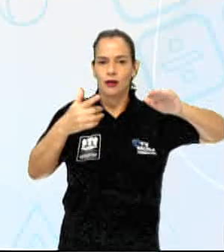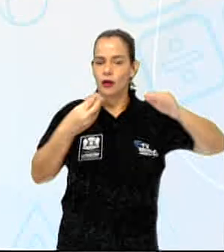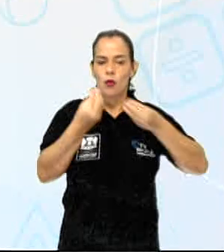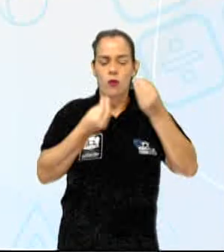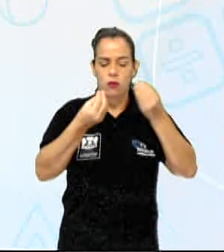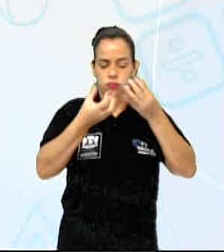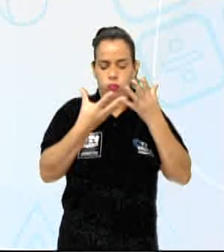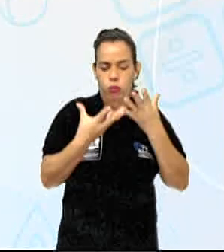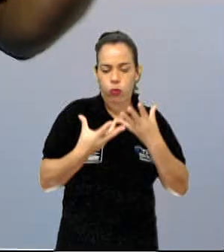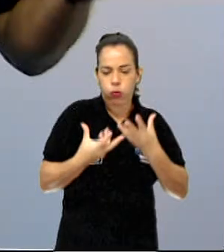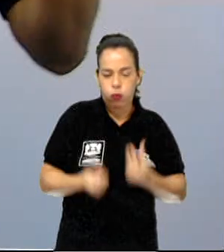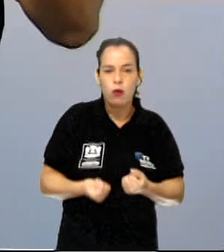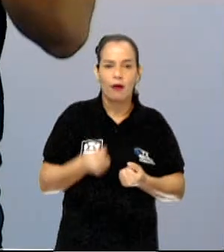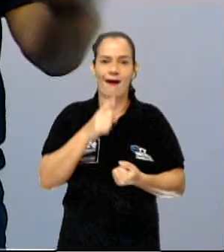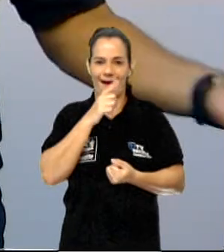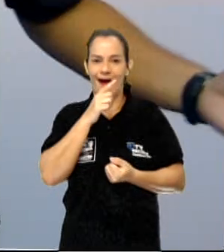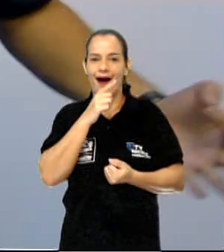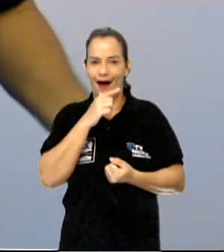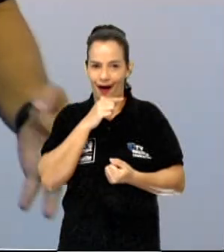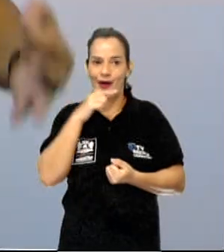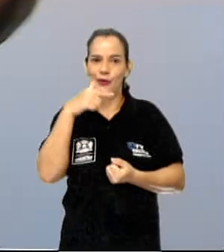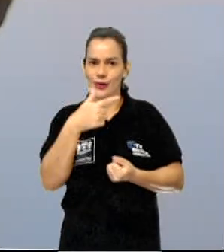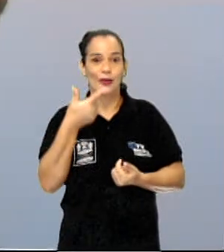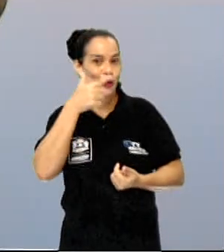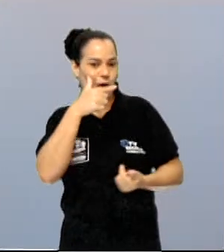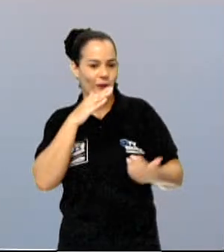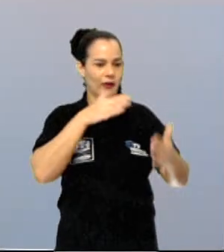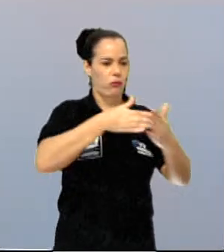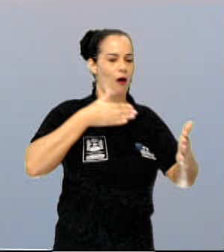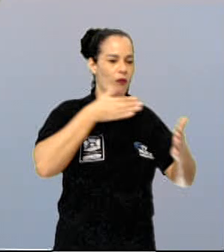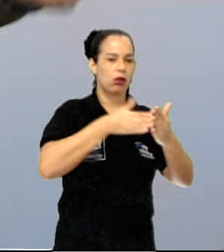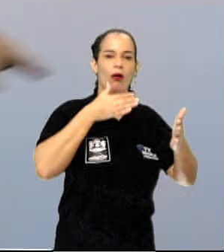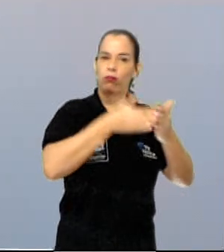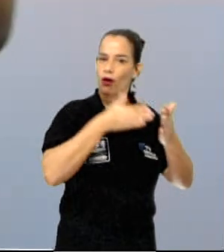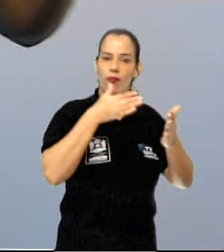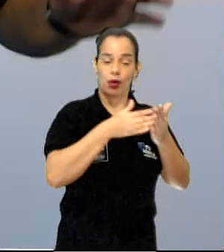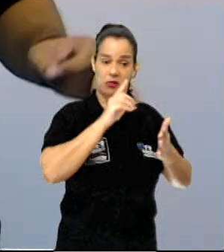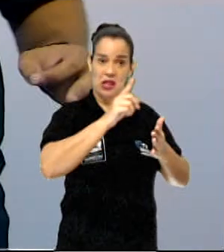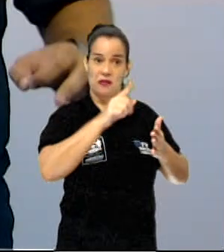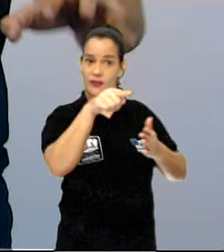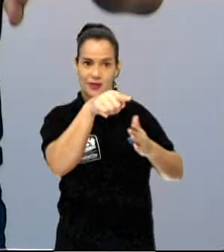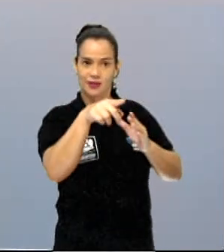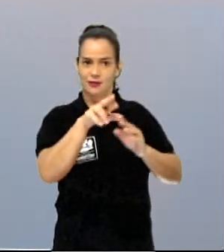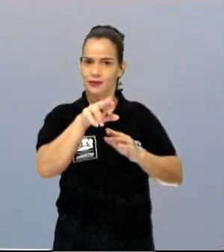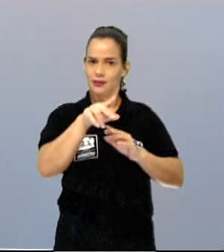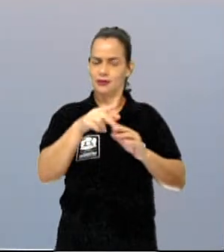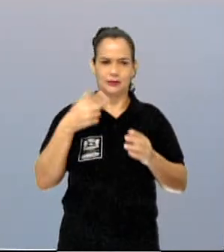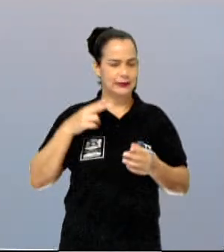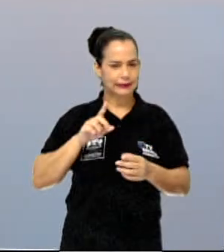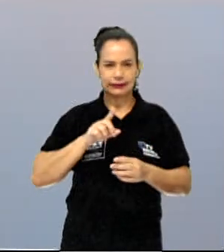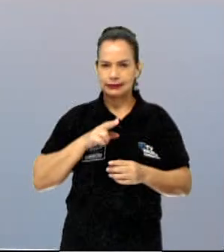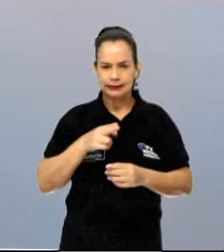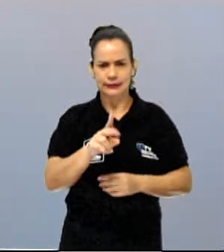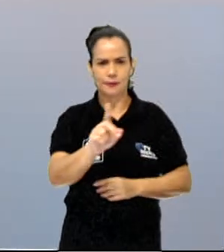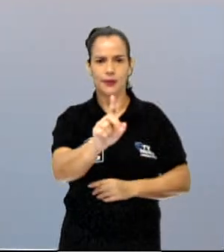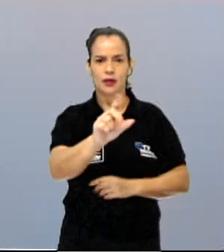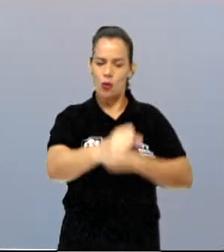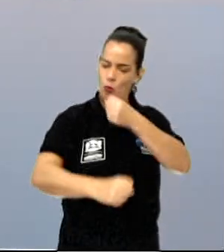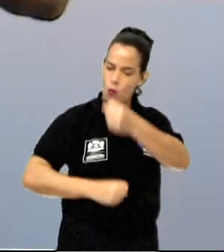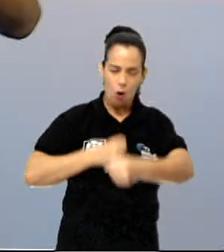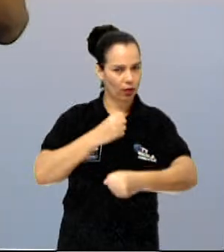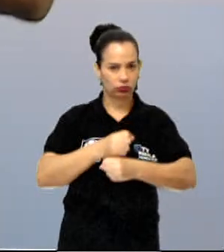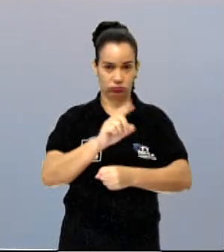inundáveis do planeta, gente. Ela não fica assim o tempo inteiro, mas quando ela está cheinha assim,